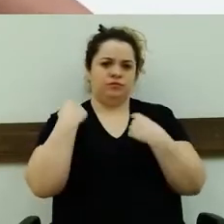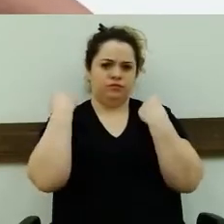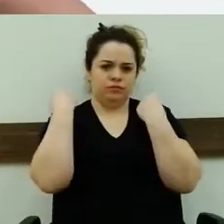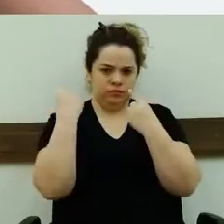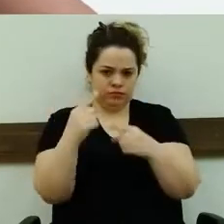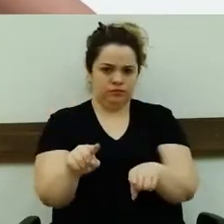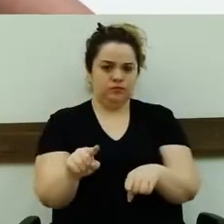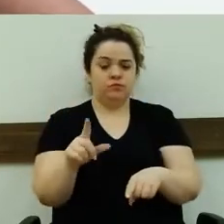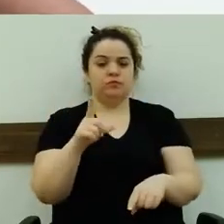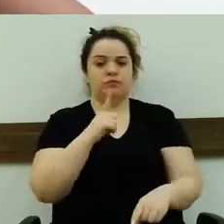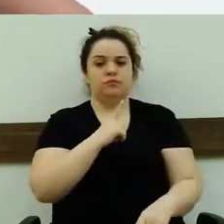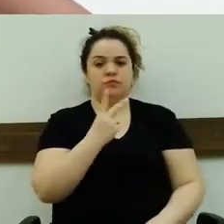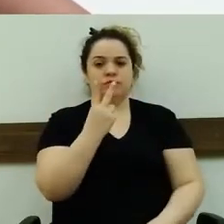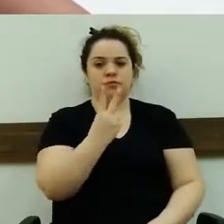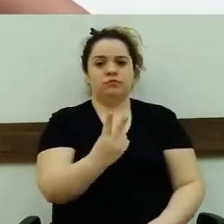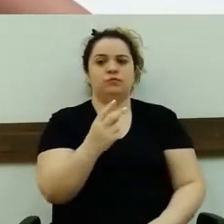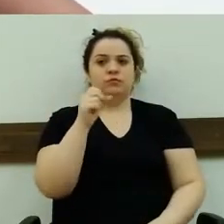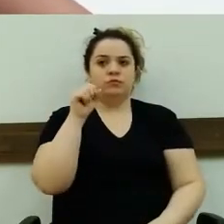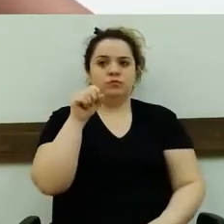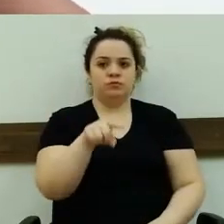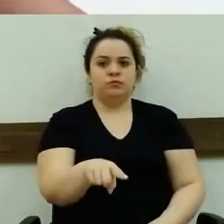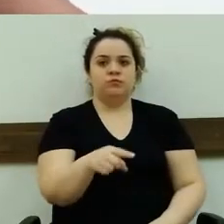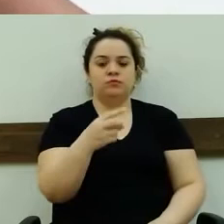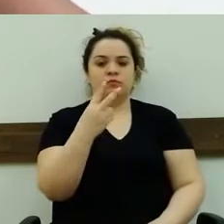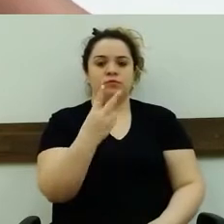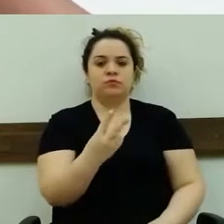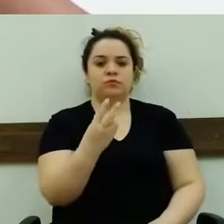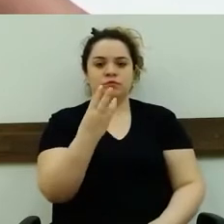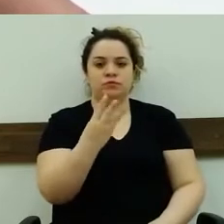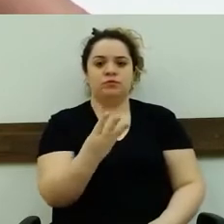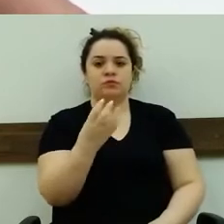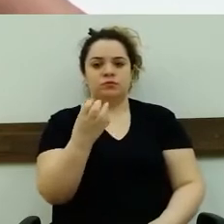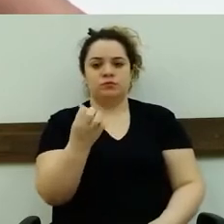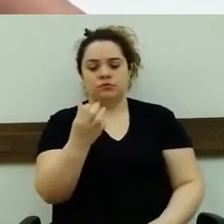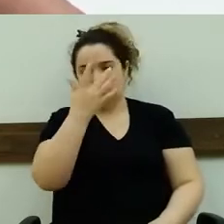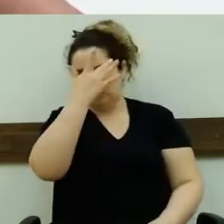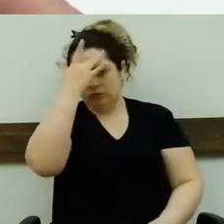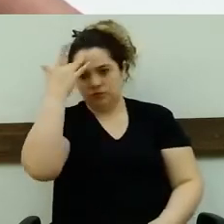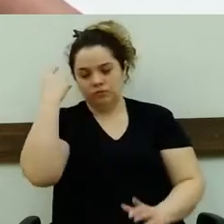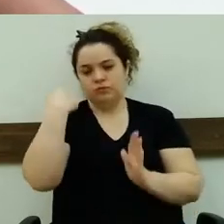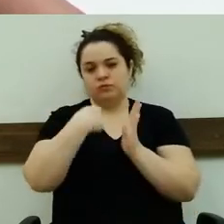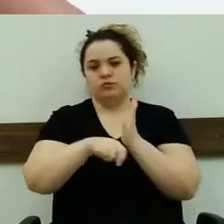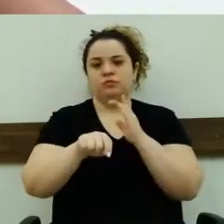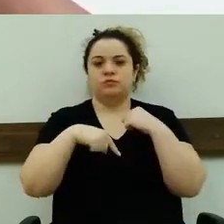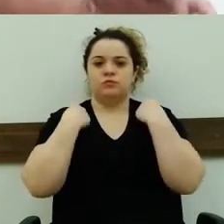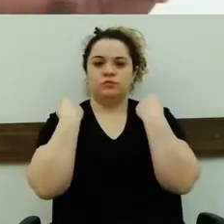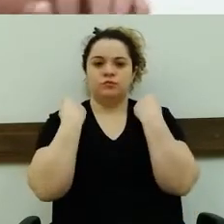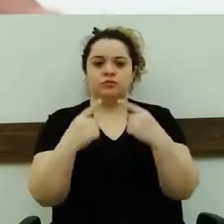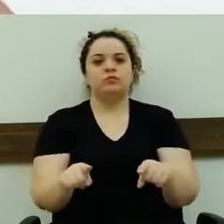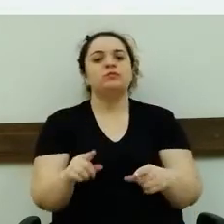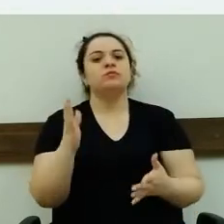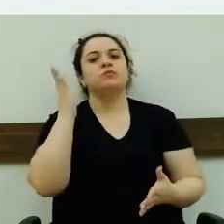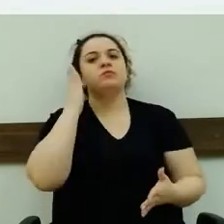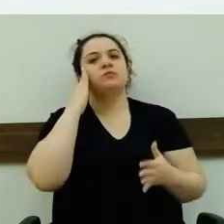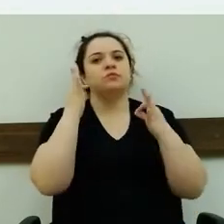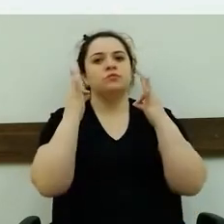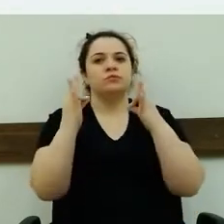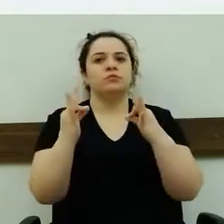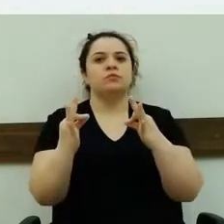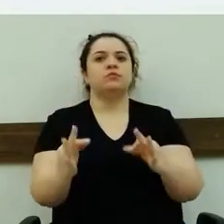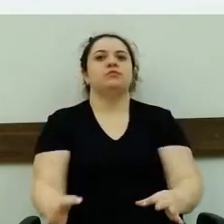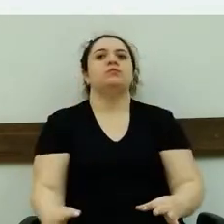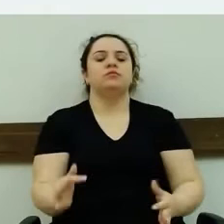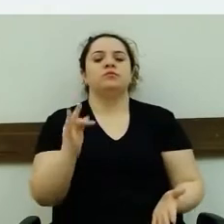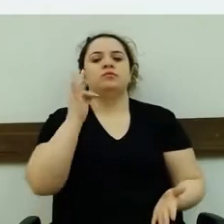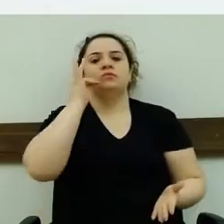2.336 pessoas nesse baixo assinado, que com certeza lá na frente vai